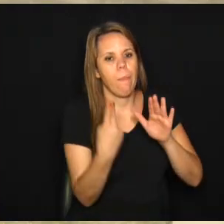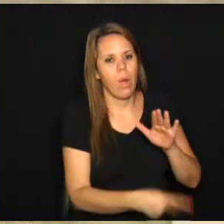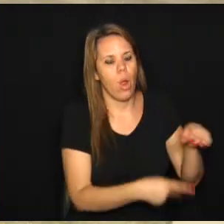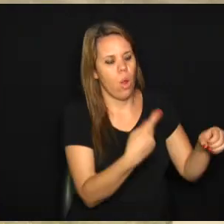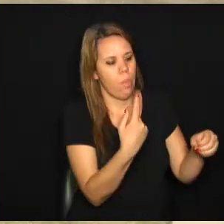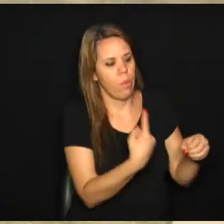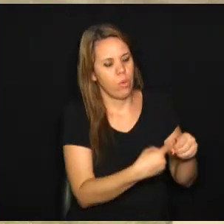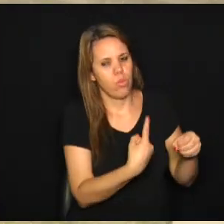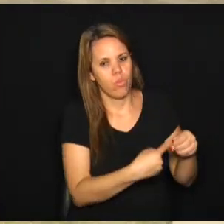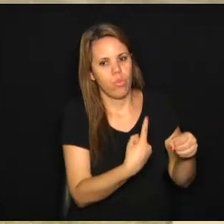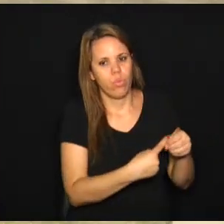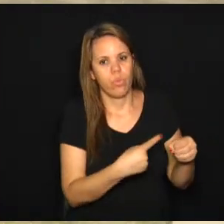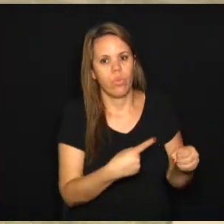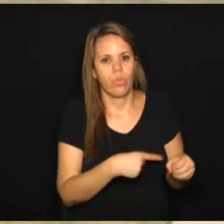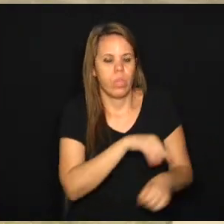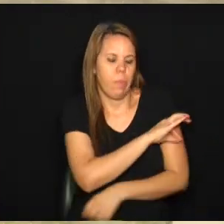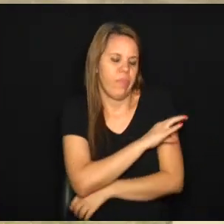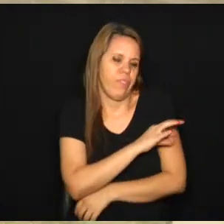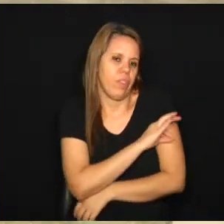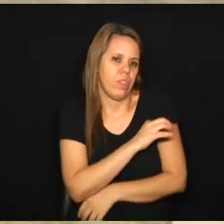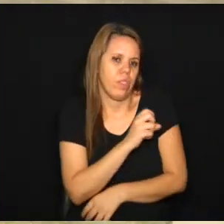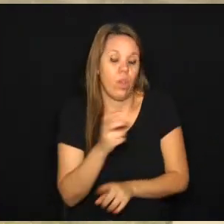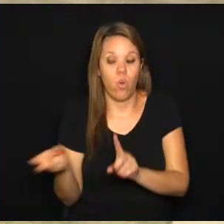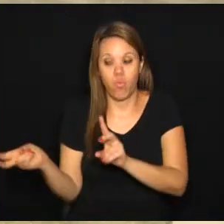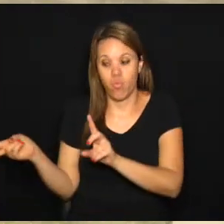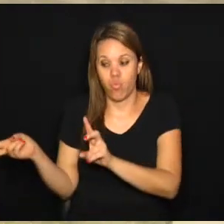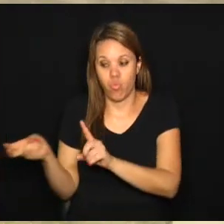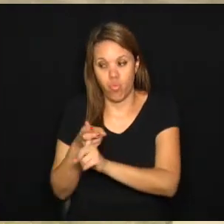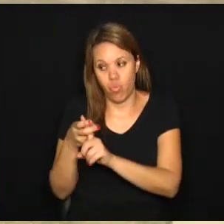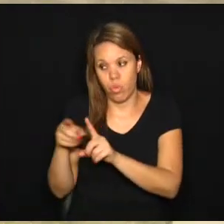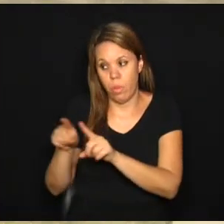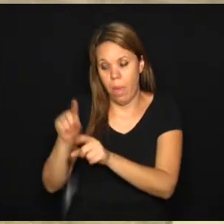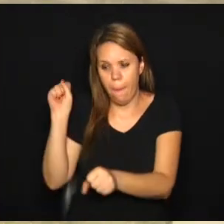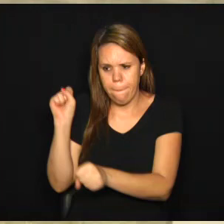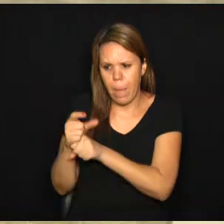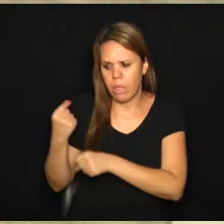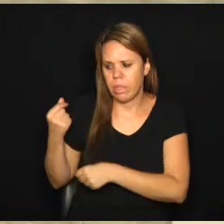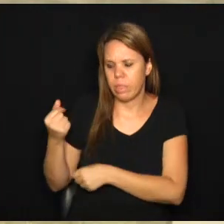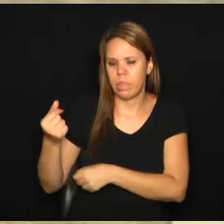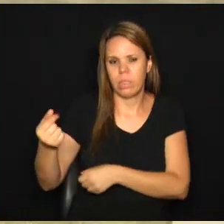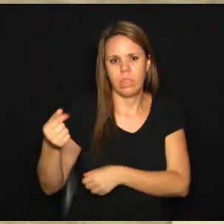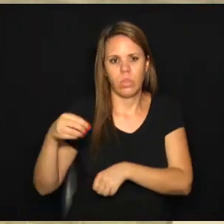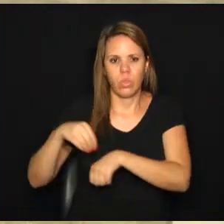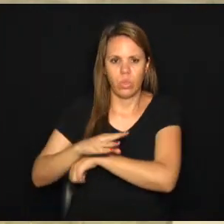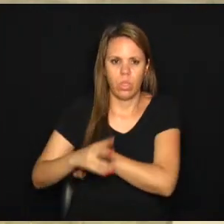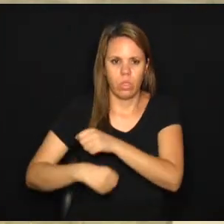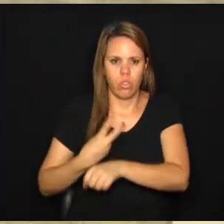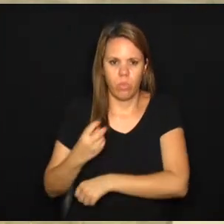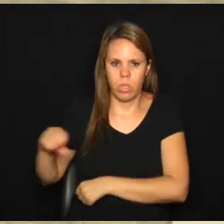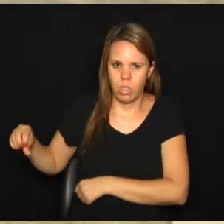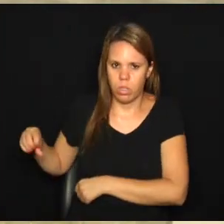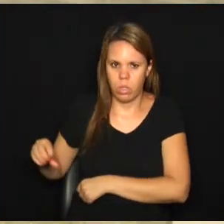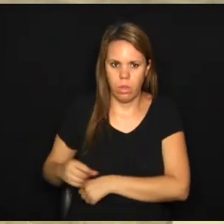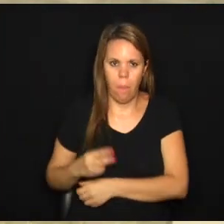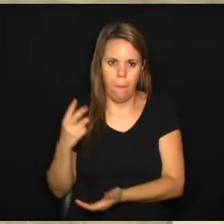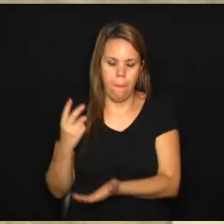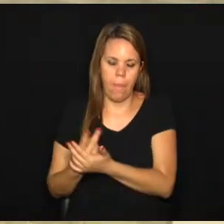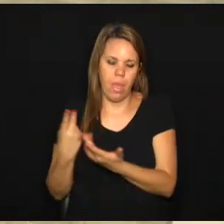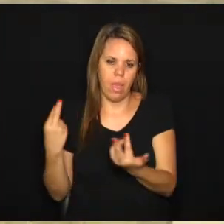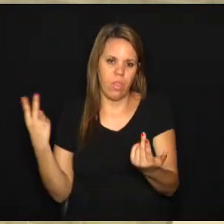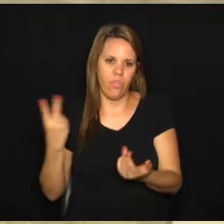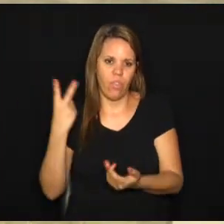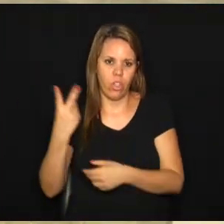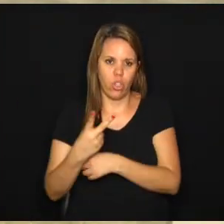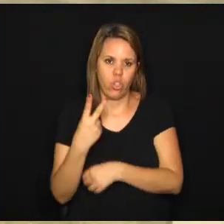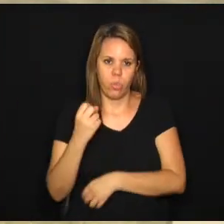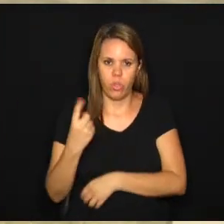municipais, uma vez que os repasses do SUS estão congelados há algum tempo, e no ano de 2019 foi praticamente o mesmo valor do